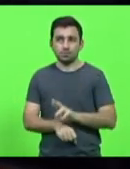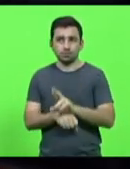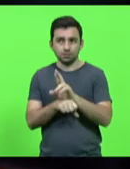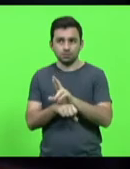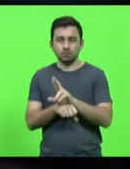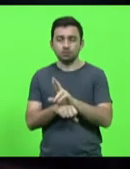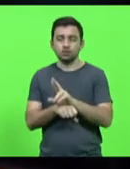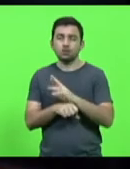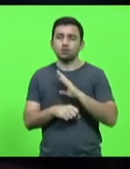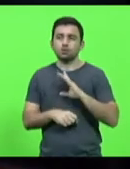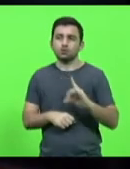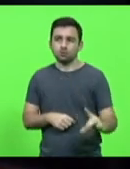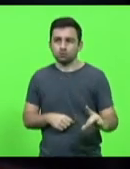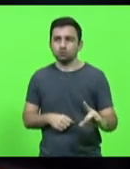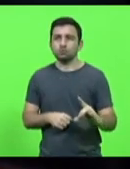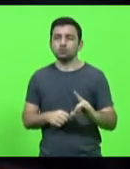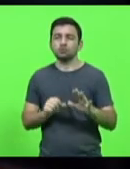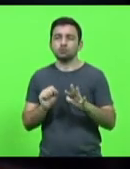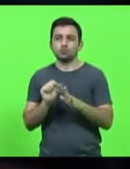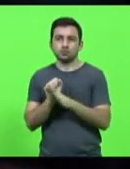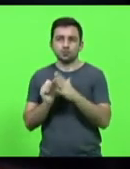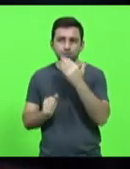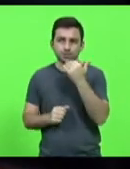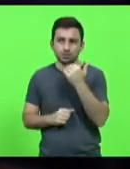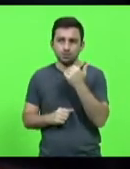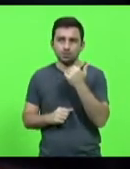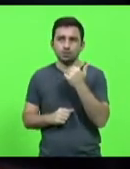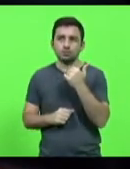Alimentar e Nutricional. E a segunda,